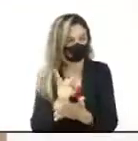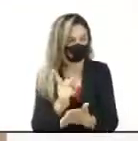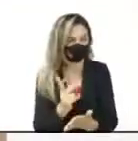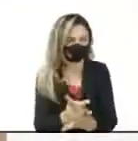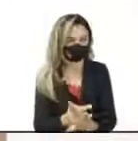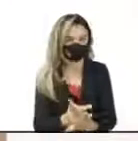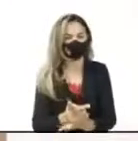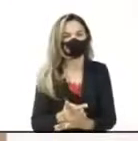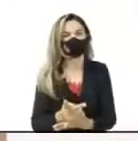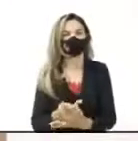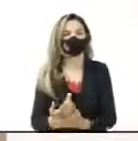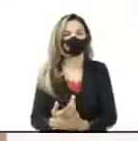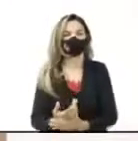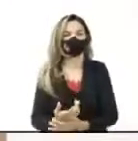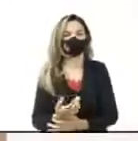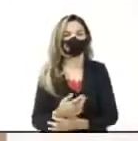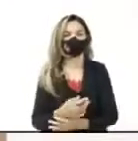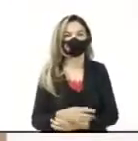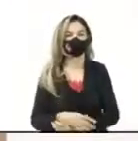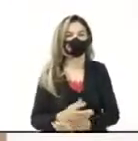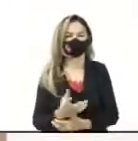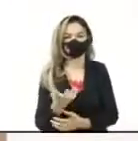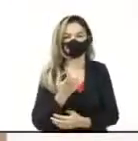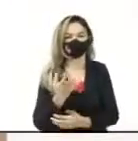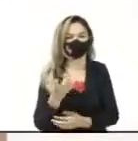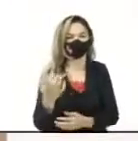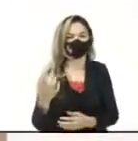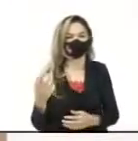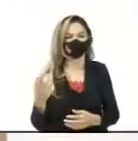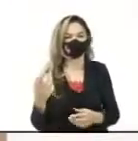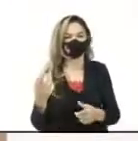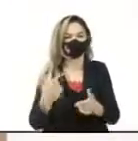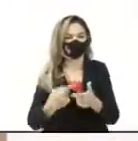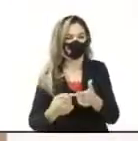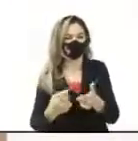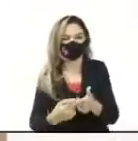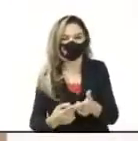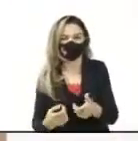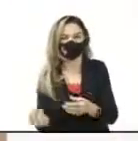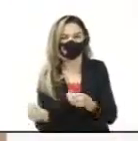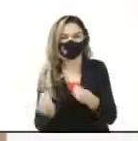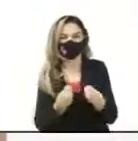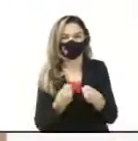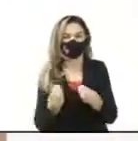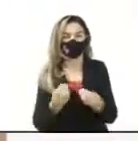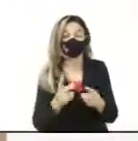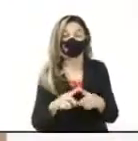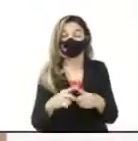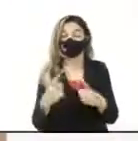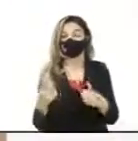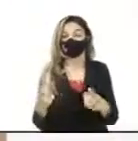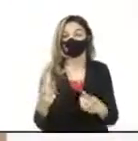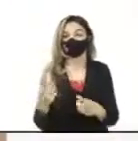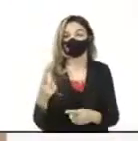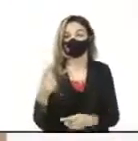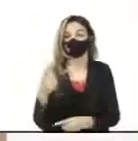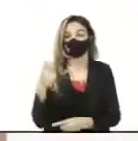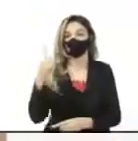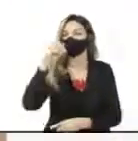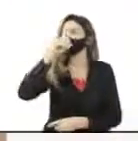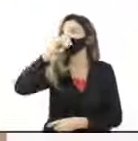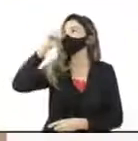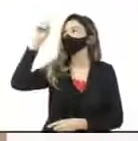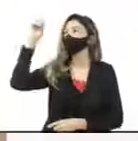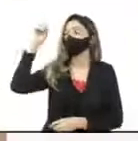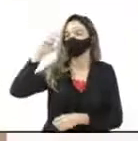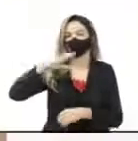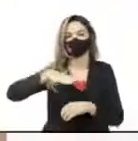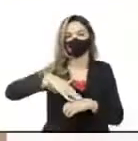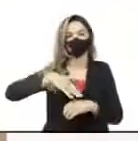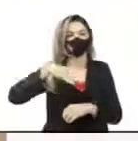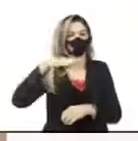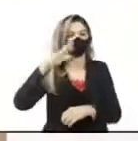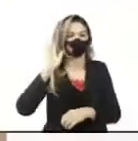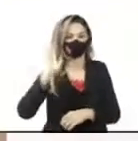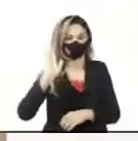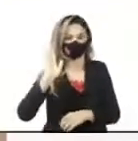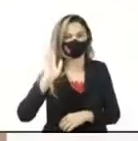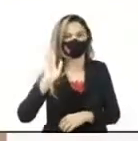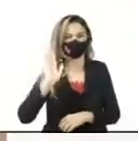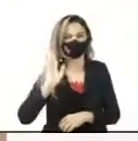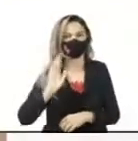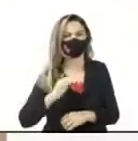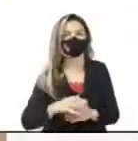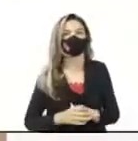mas o capeta está amarrado, ele está amarrado em nome de Jesus, porque aqui nós fomos